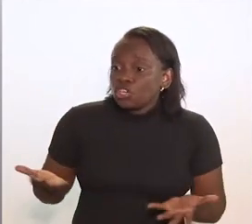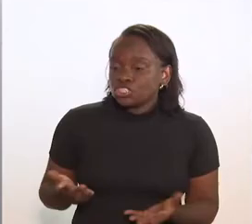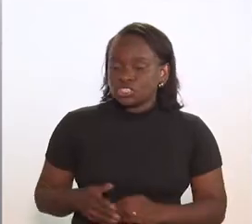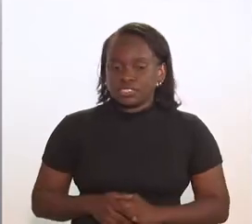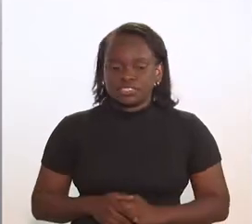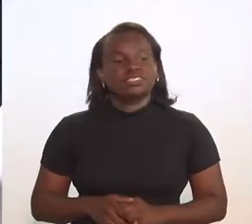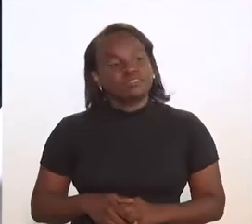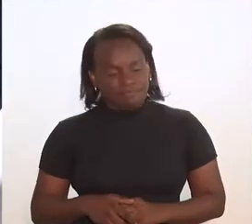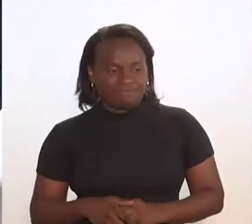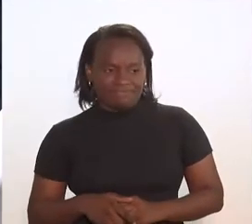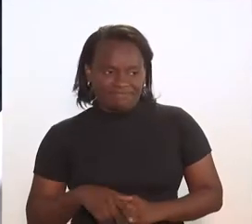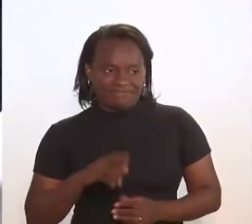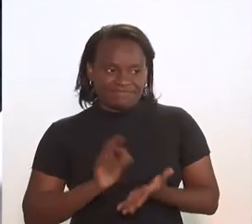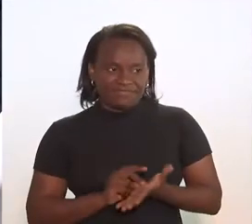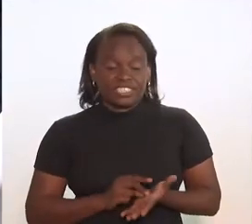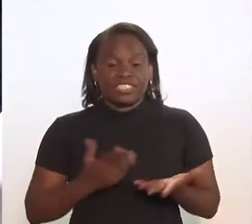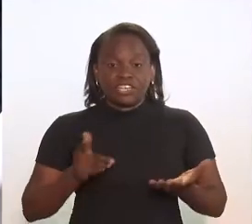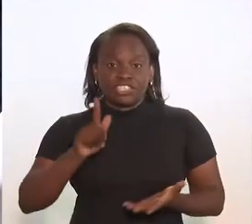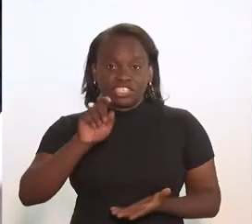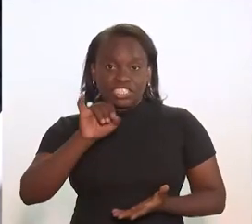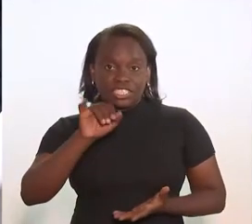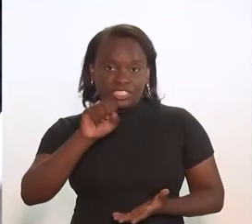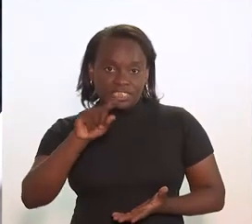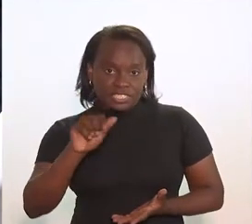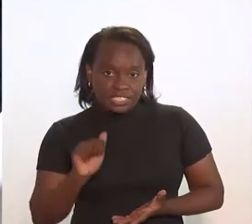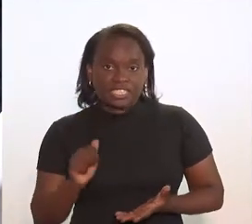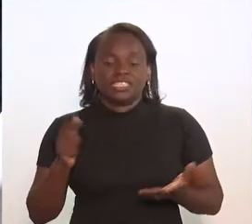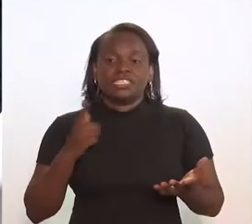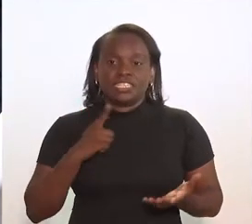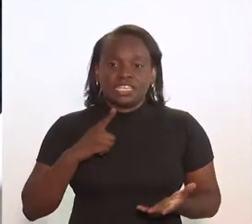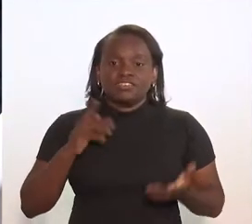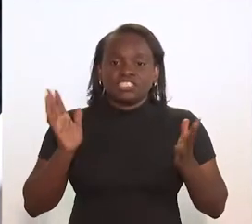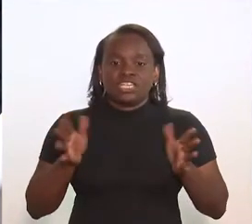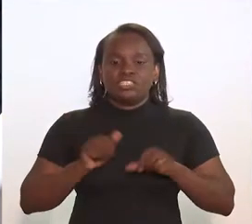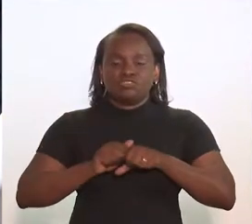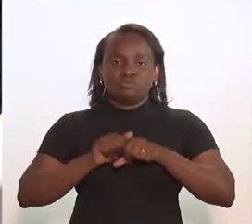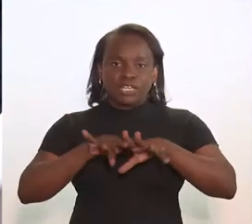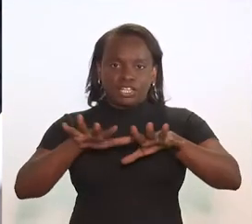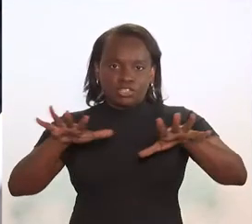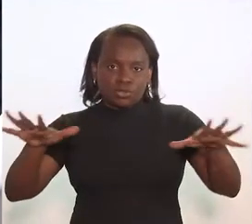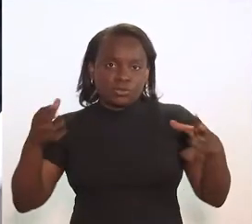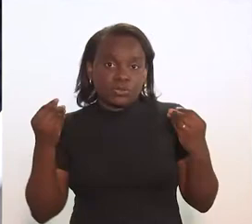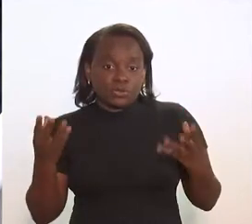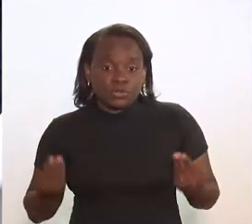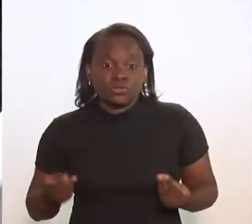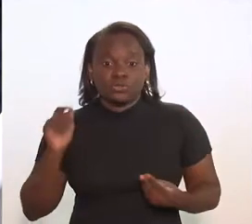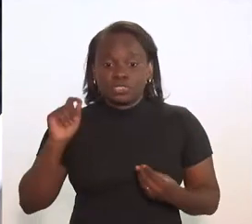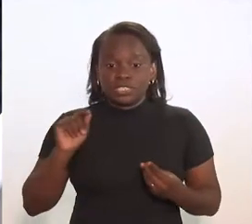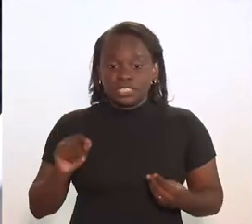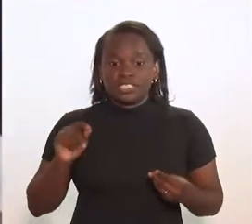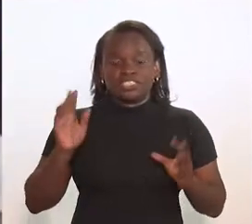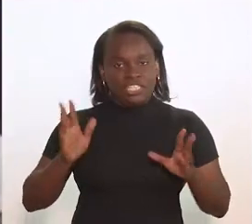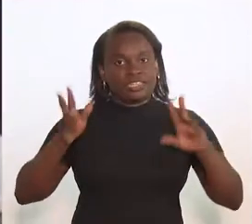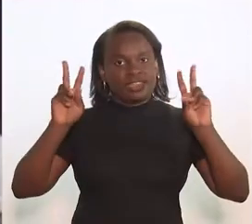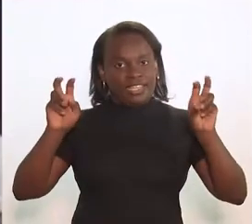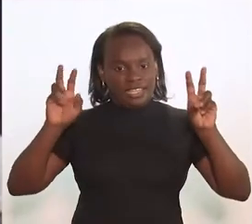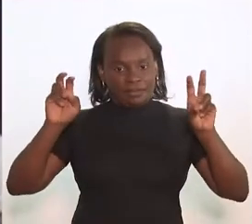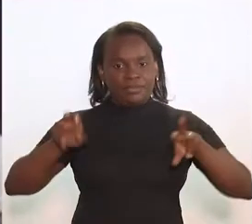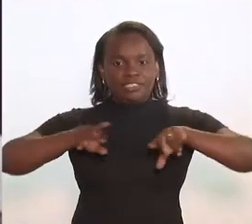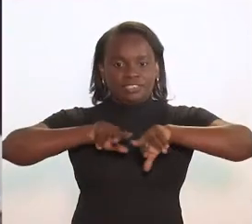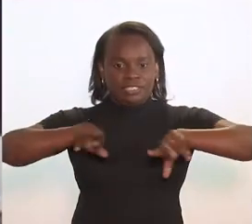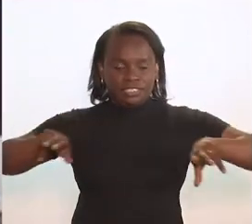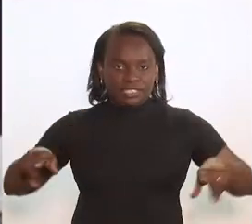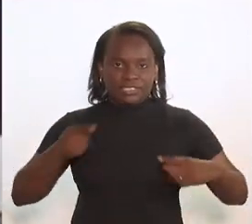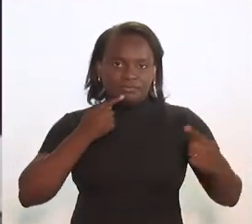situação hoje. Exatamente. Geisa, a gente teve uma disseminação enorme do que já era tema